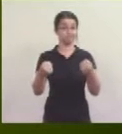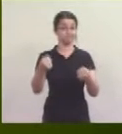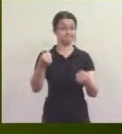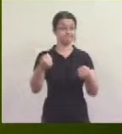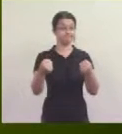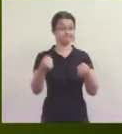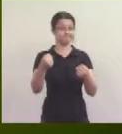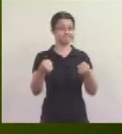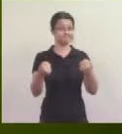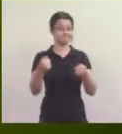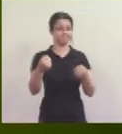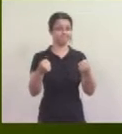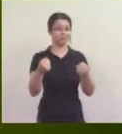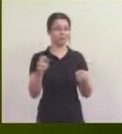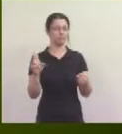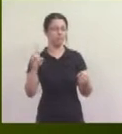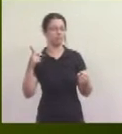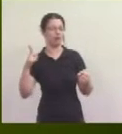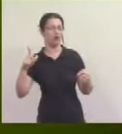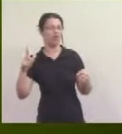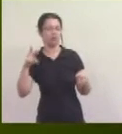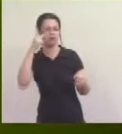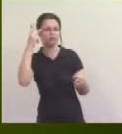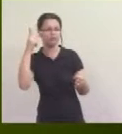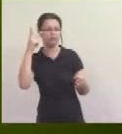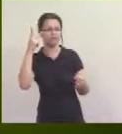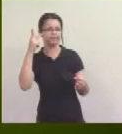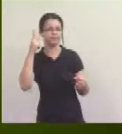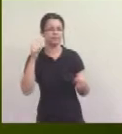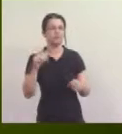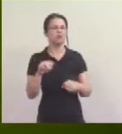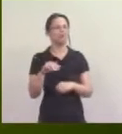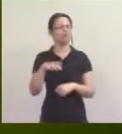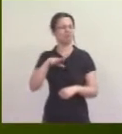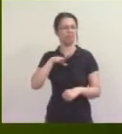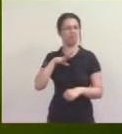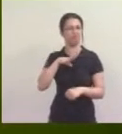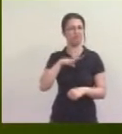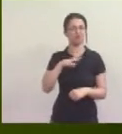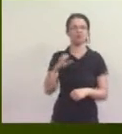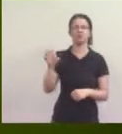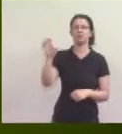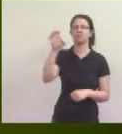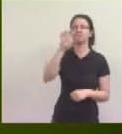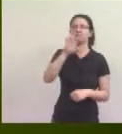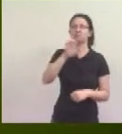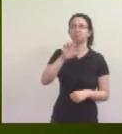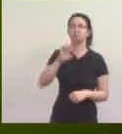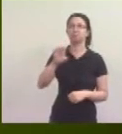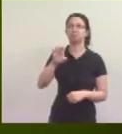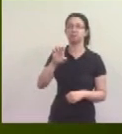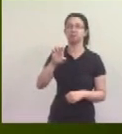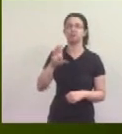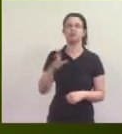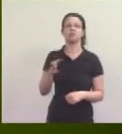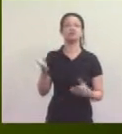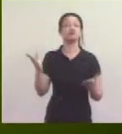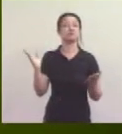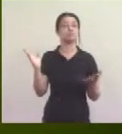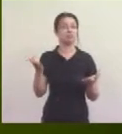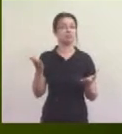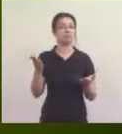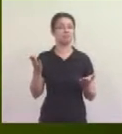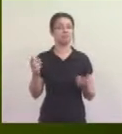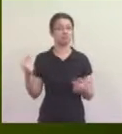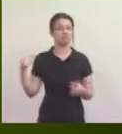Carro compartilhado Essa é uma das soluções de mobilidade urbana que vem sendo adotada na Europa, nos Estados Unidos e agora